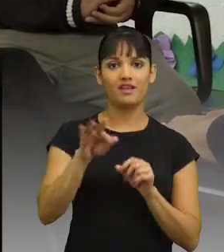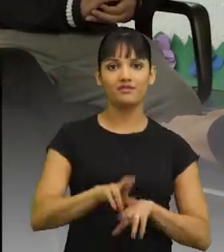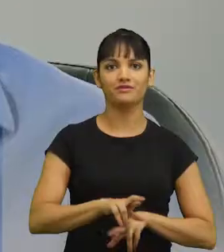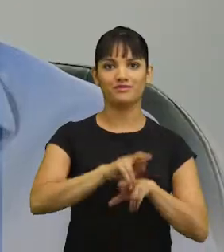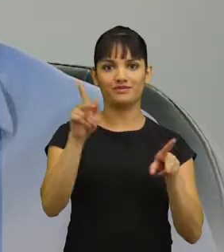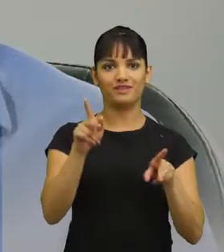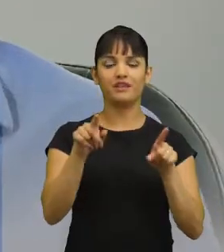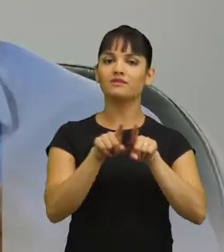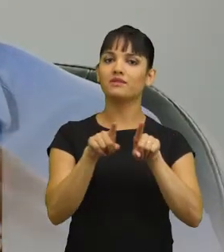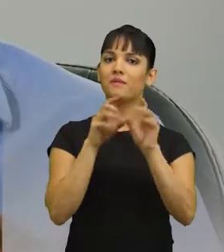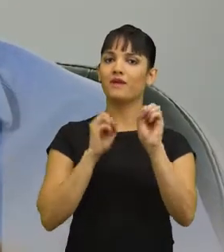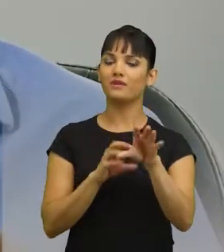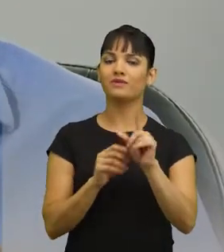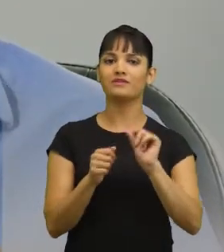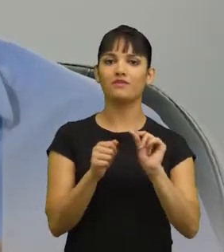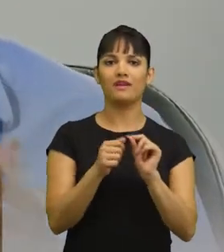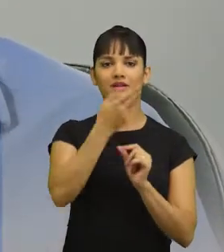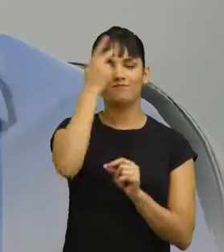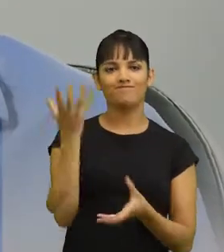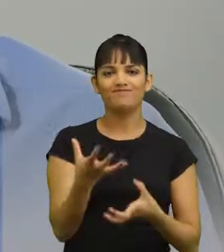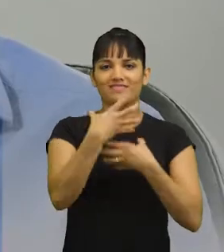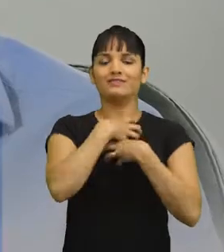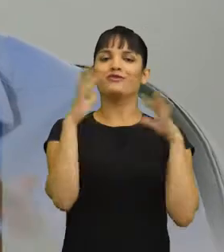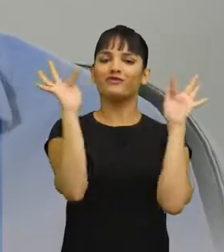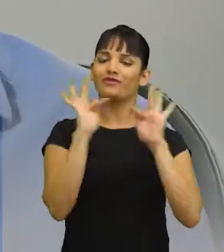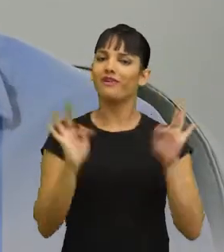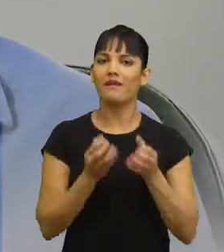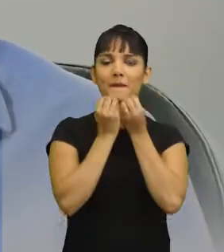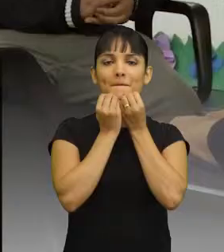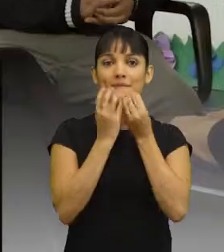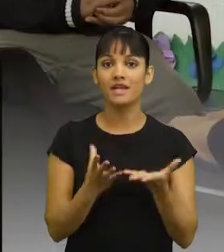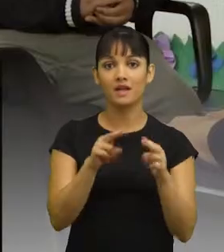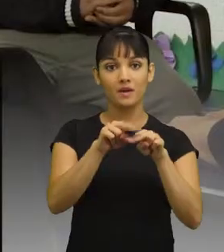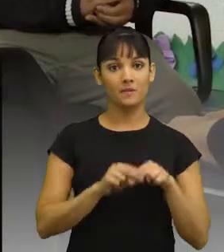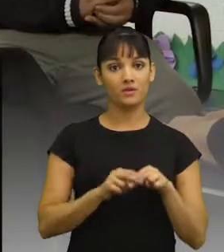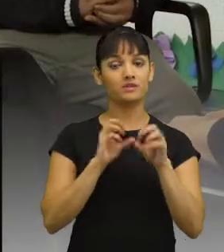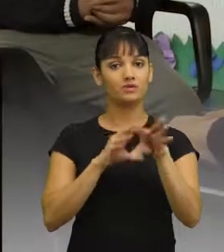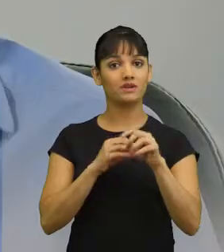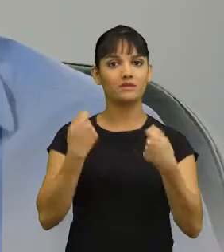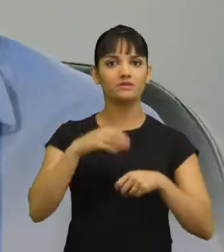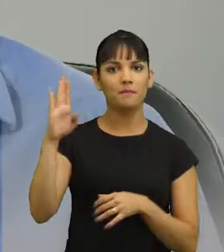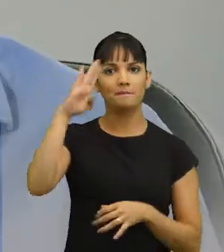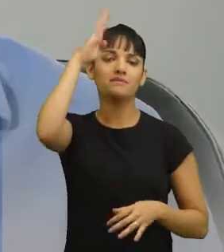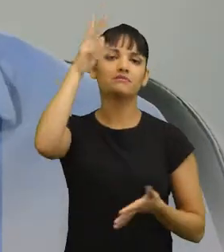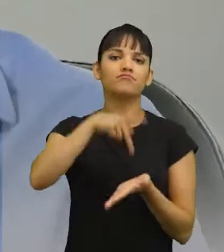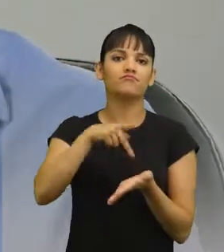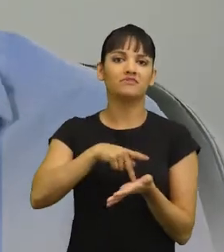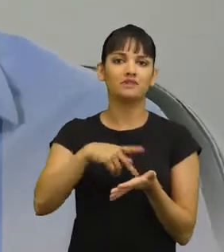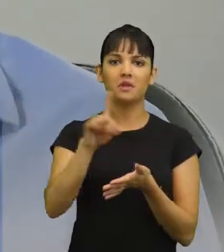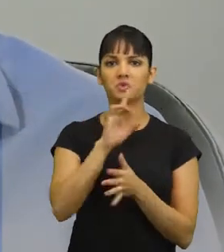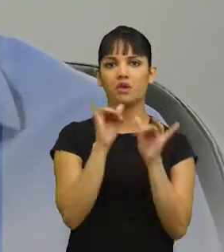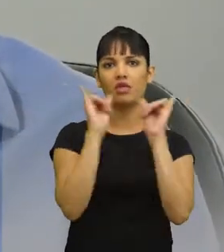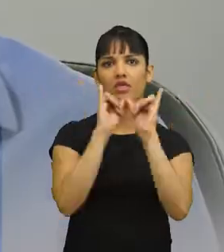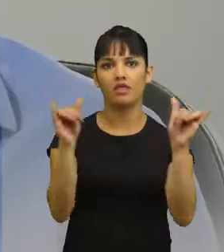diferente. É a educação que vai fazer as pessoas realizadas, vai fazer as pessoas felizes. Por isso que a educação tem que ser prioridade de fato, não